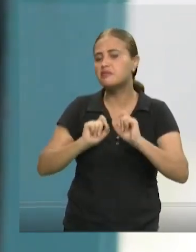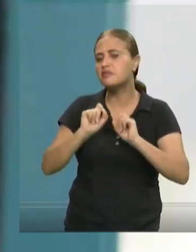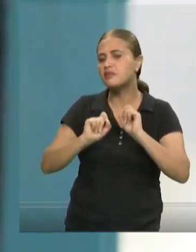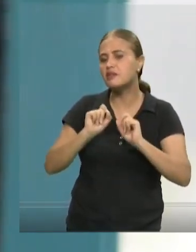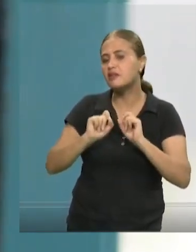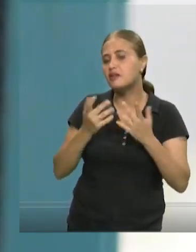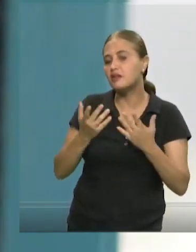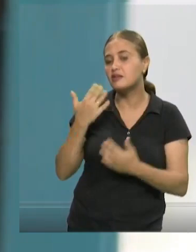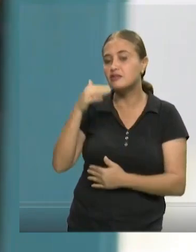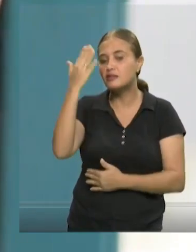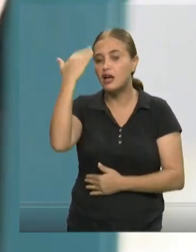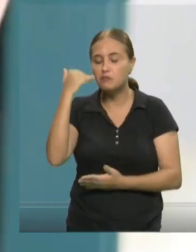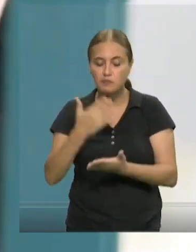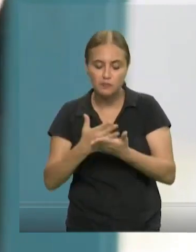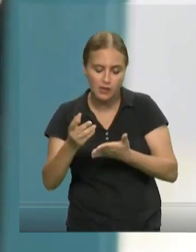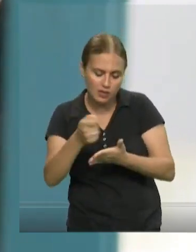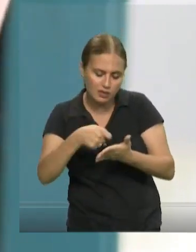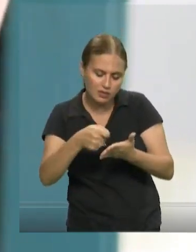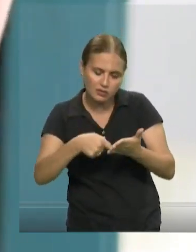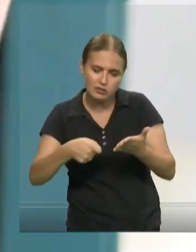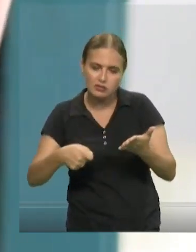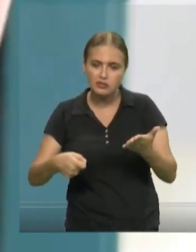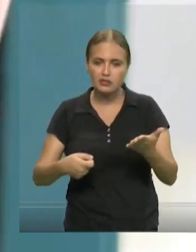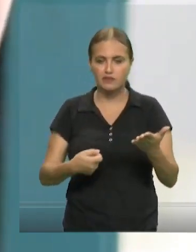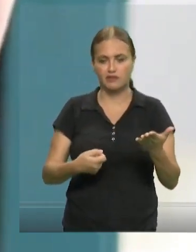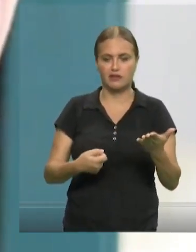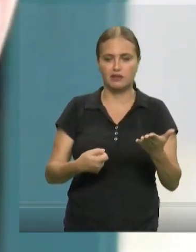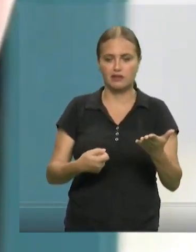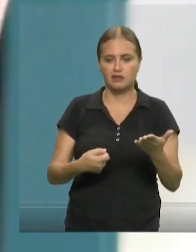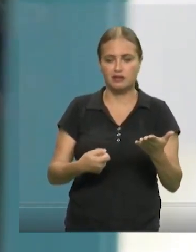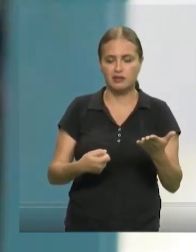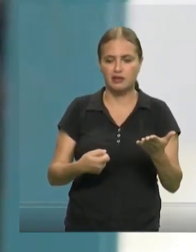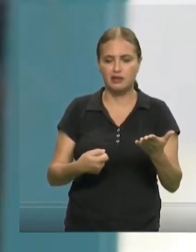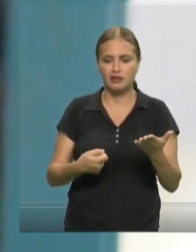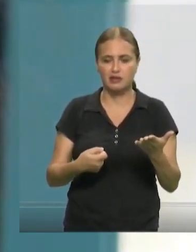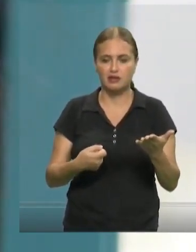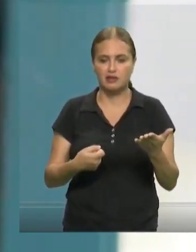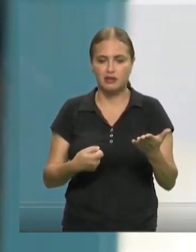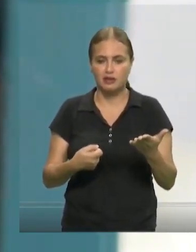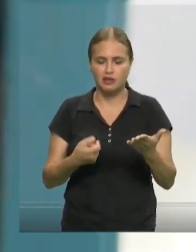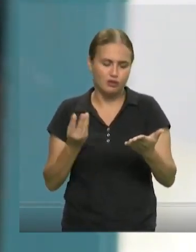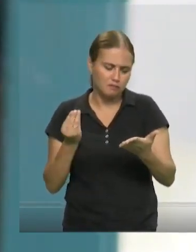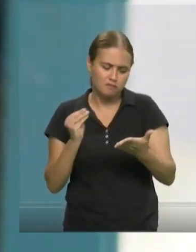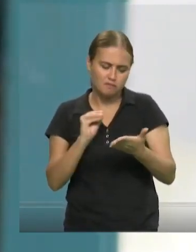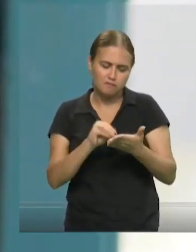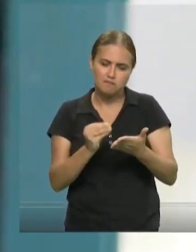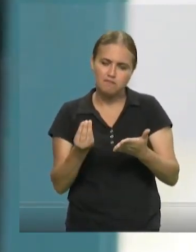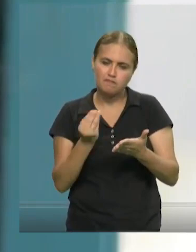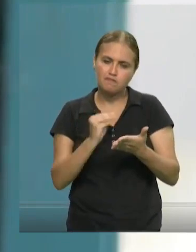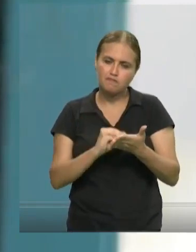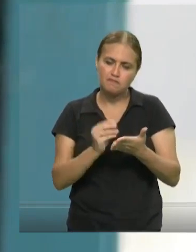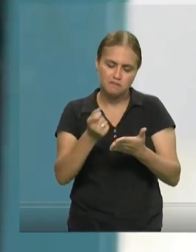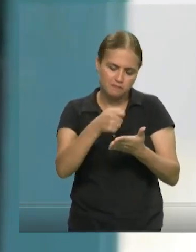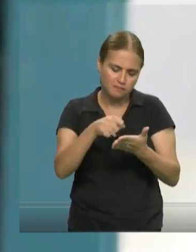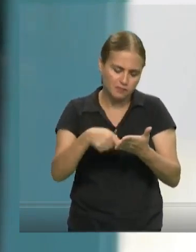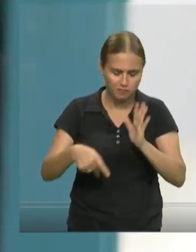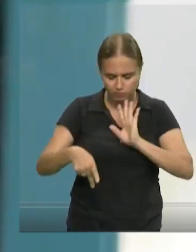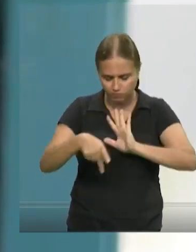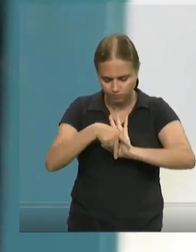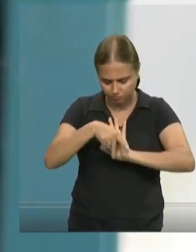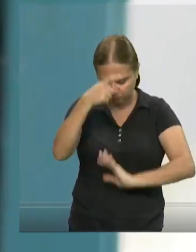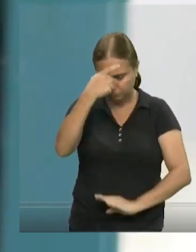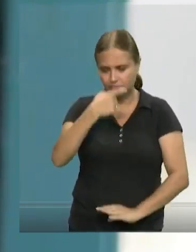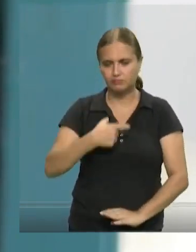se eu não comecei a escrever tão cedo na vida, porque escrevendo, pelo menos, eu sentia que pertencia um pouco a mim mesma.